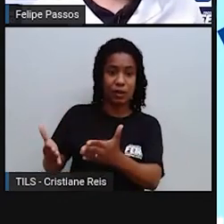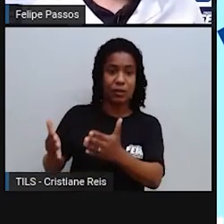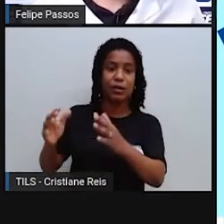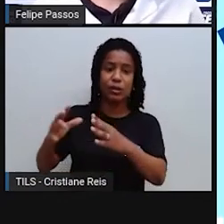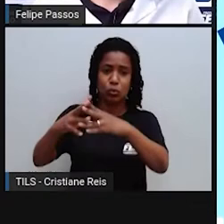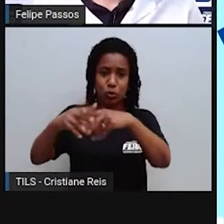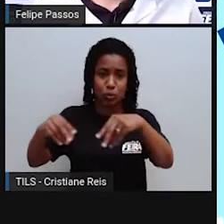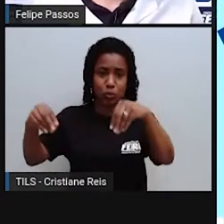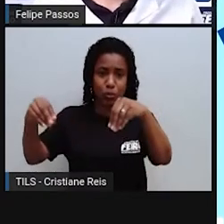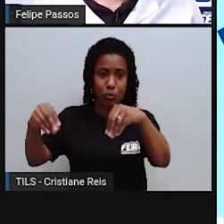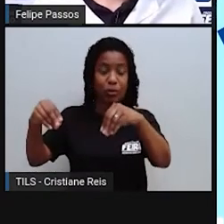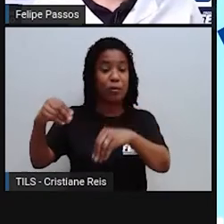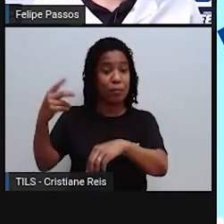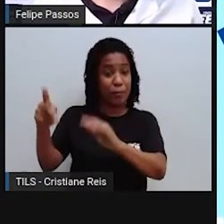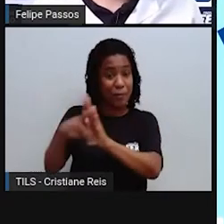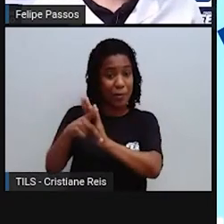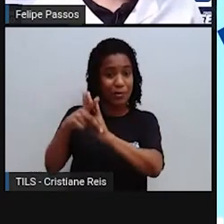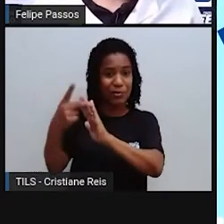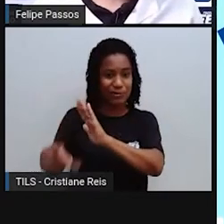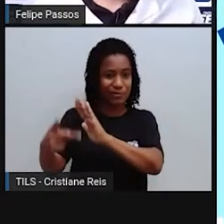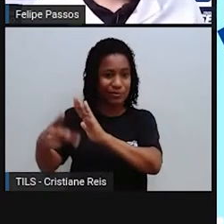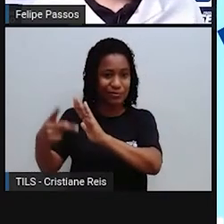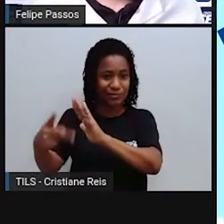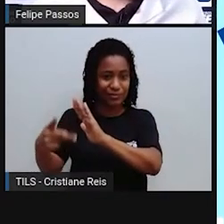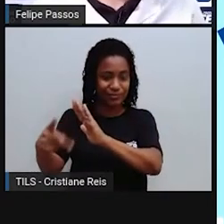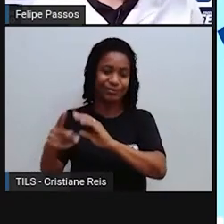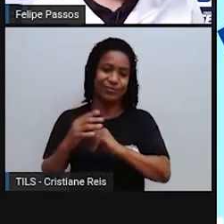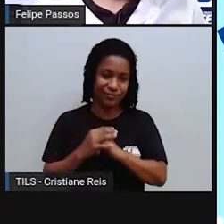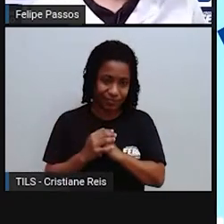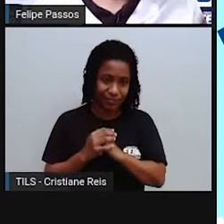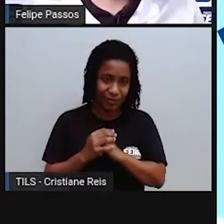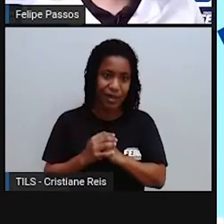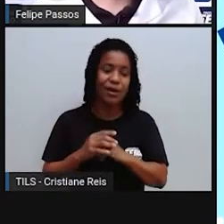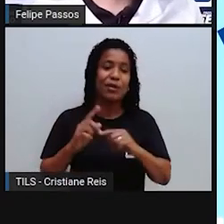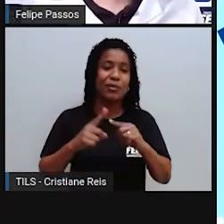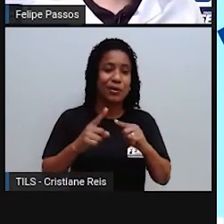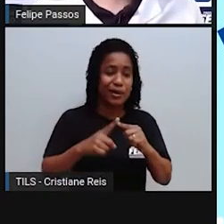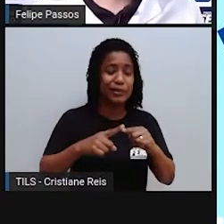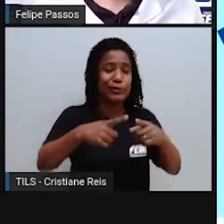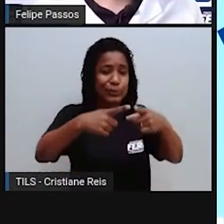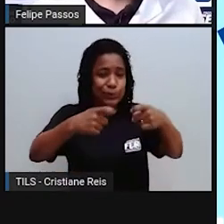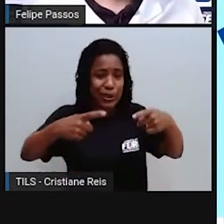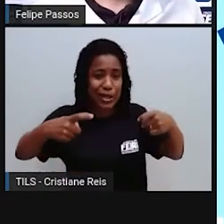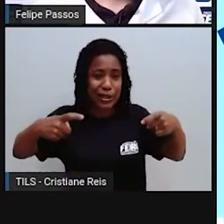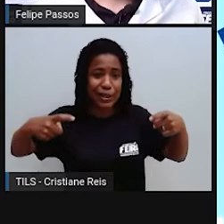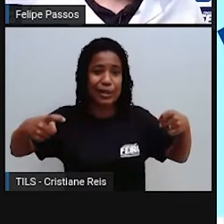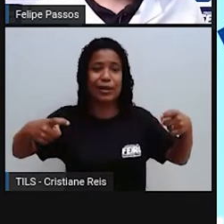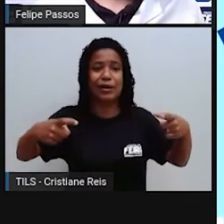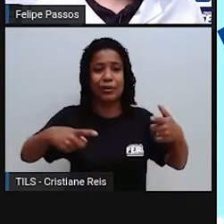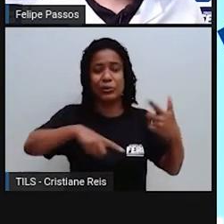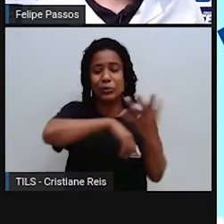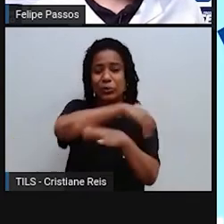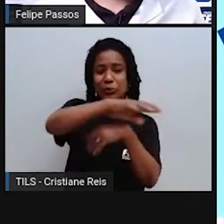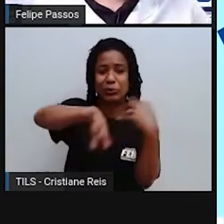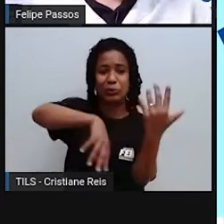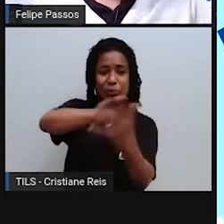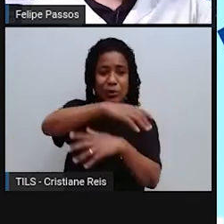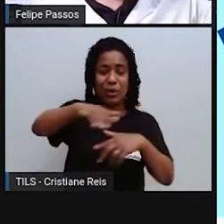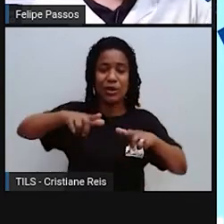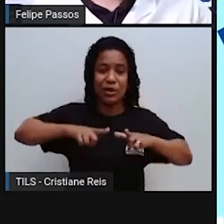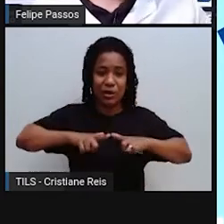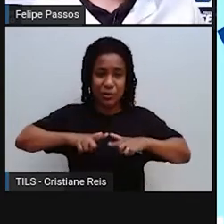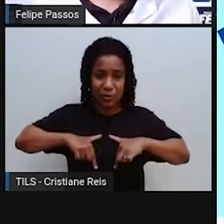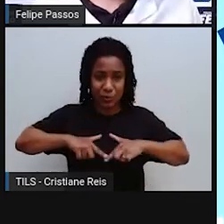um território deles, já que grande parte daquela confusão ali, que foi a Segunda Guerra, colocou os judeus à